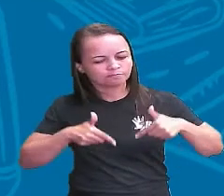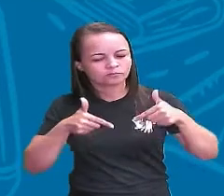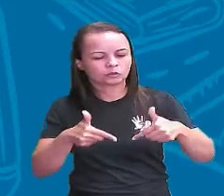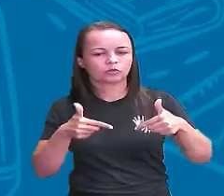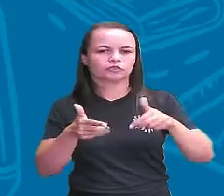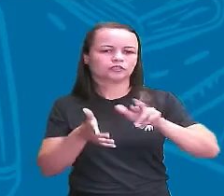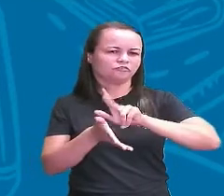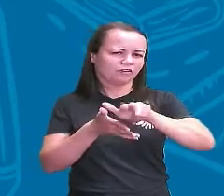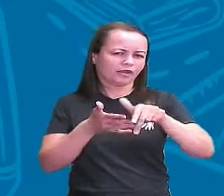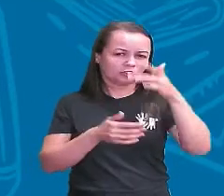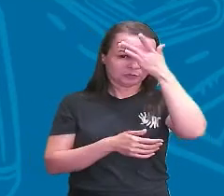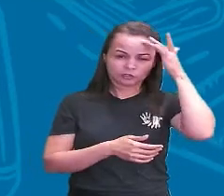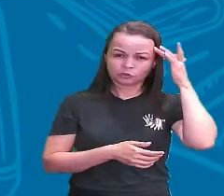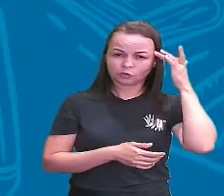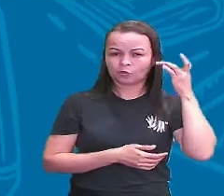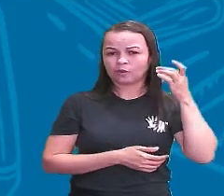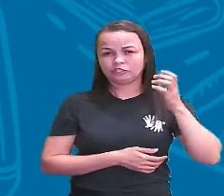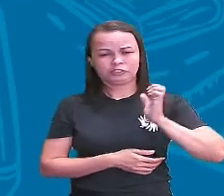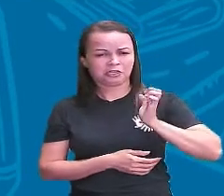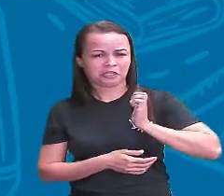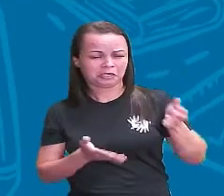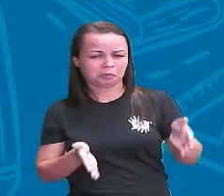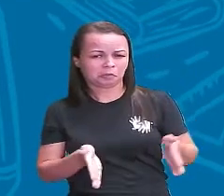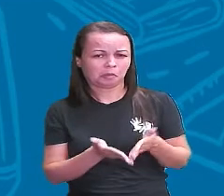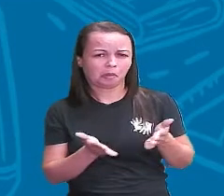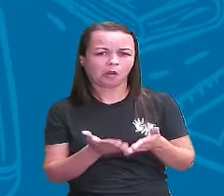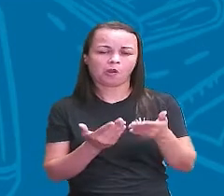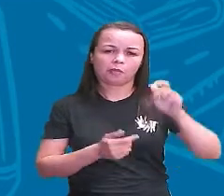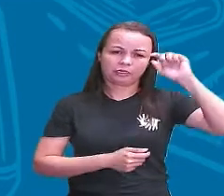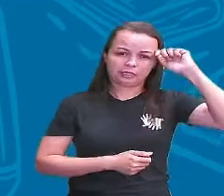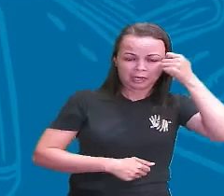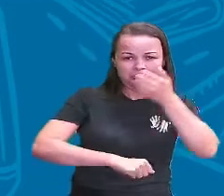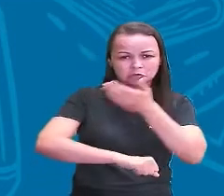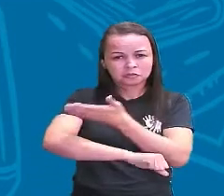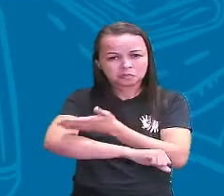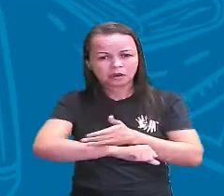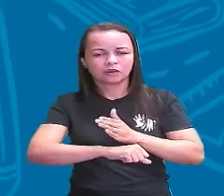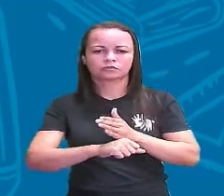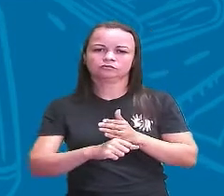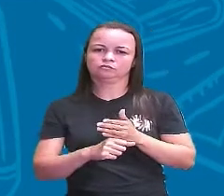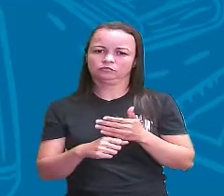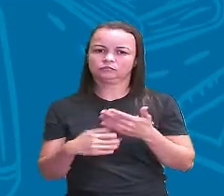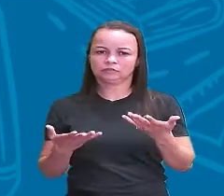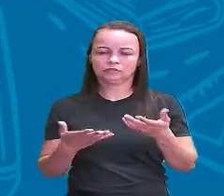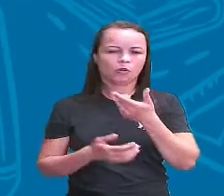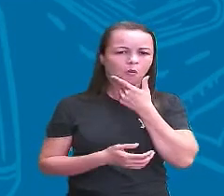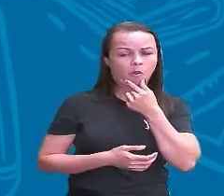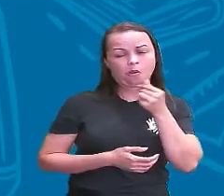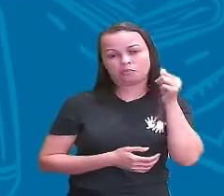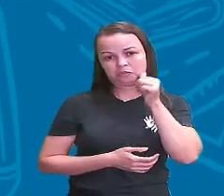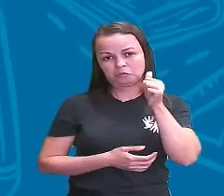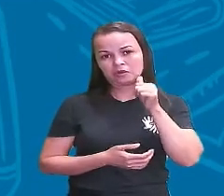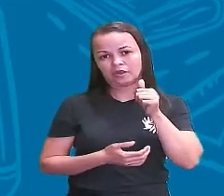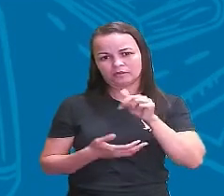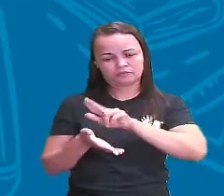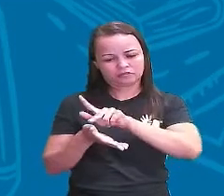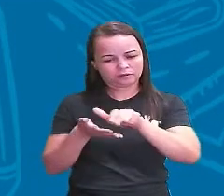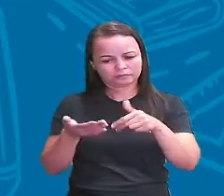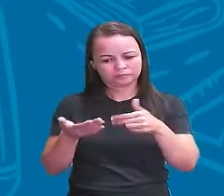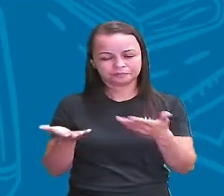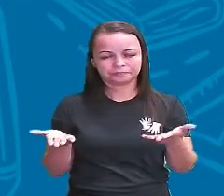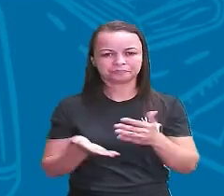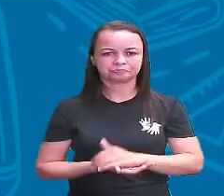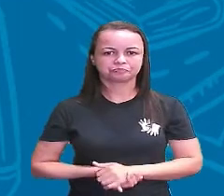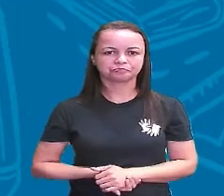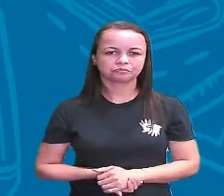diversas pessoas ricos ricos pobres negros brancos enfim homens mulheres entre